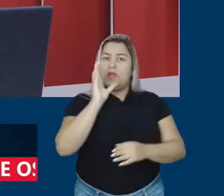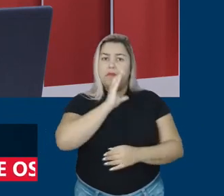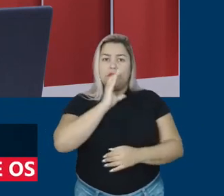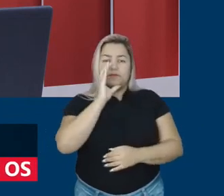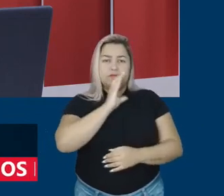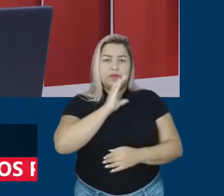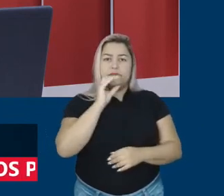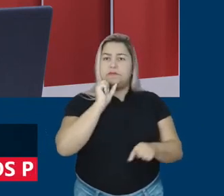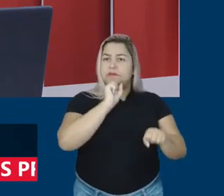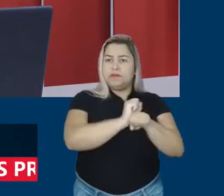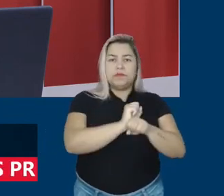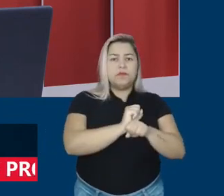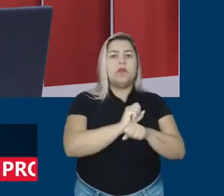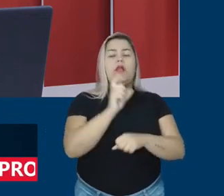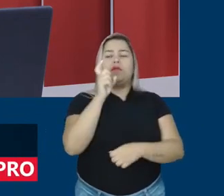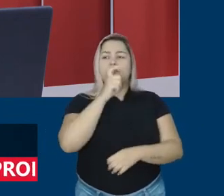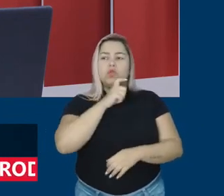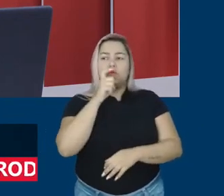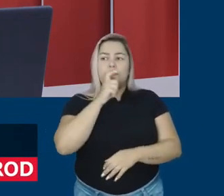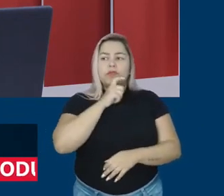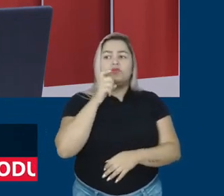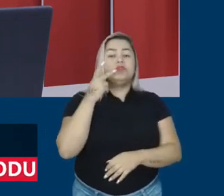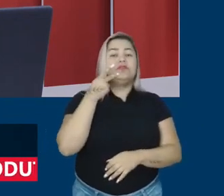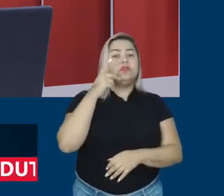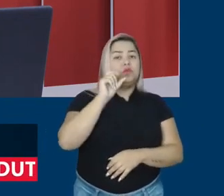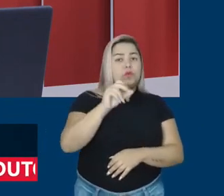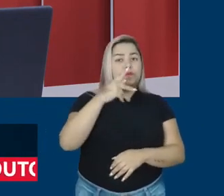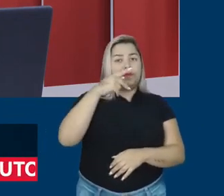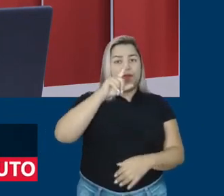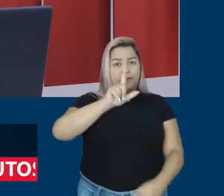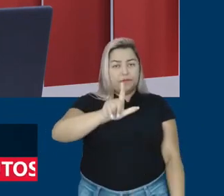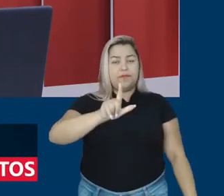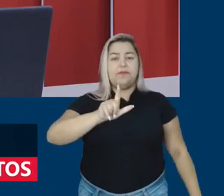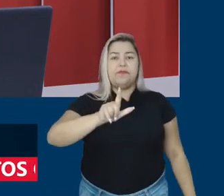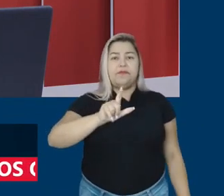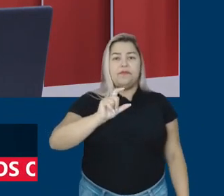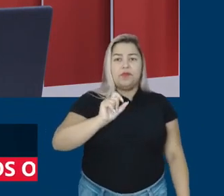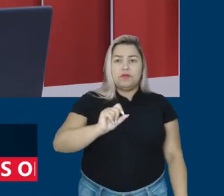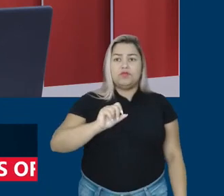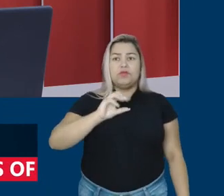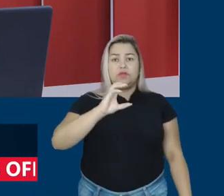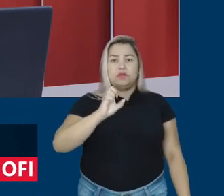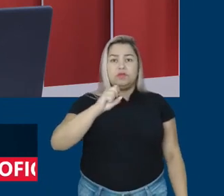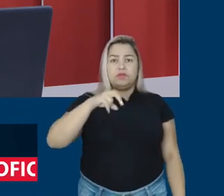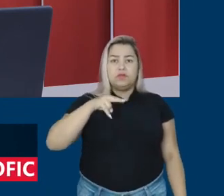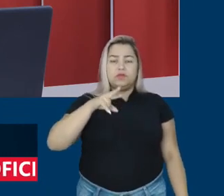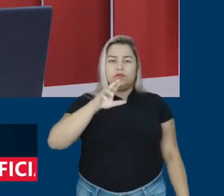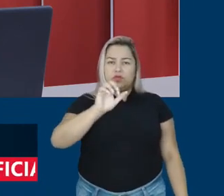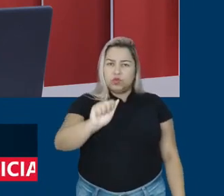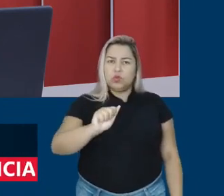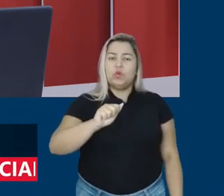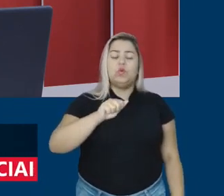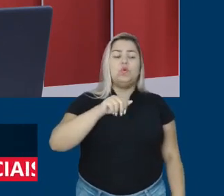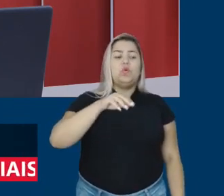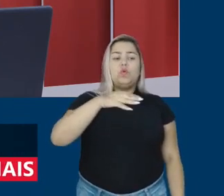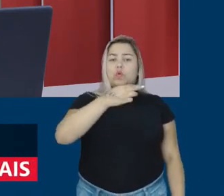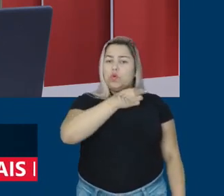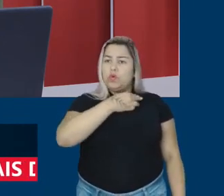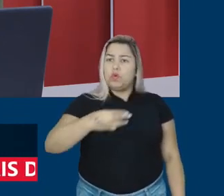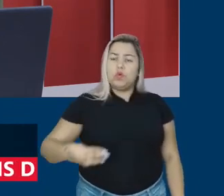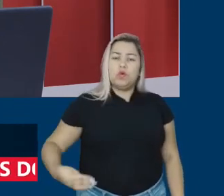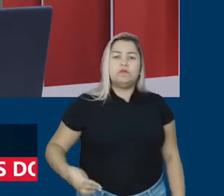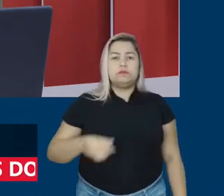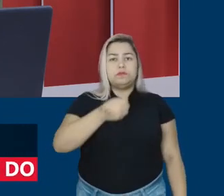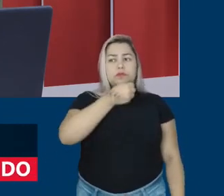mais essa mentira, né? de que o PL seria um PL de censura e o ministro convocou uma coletiva para